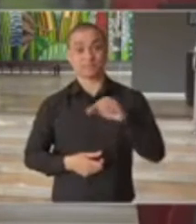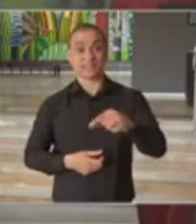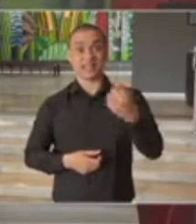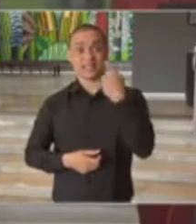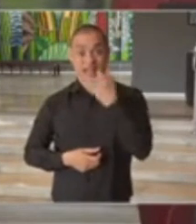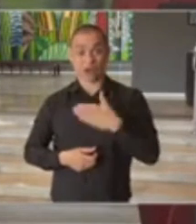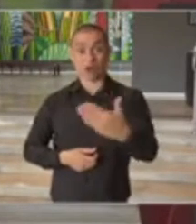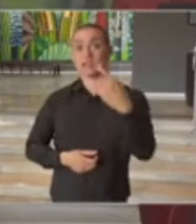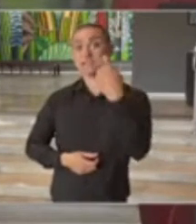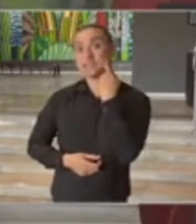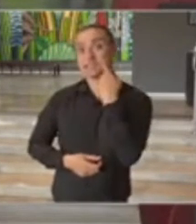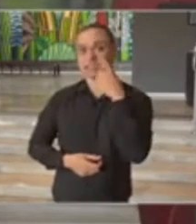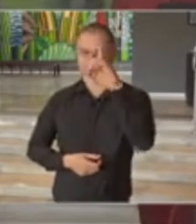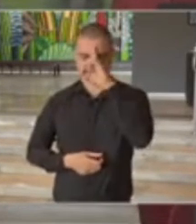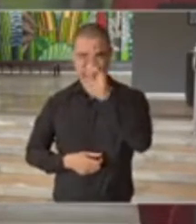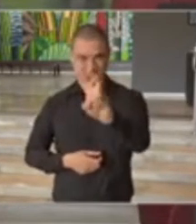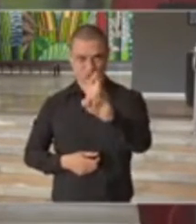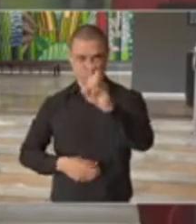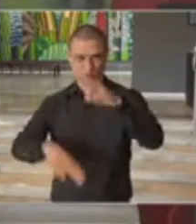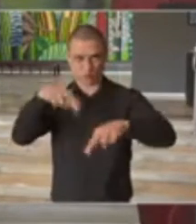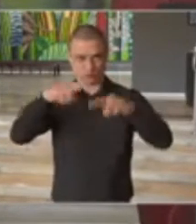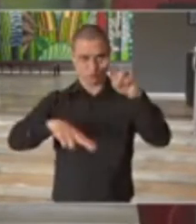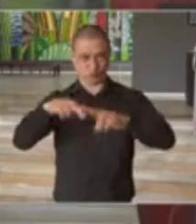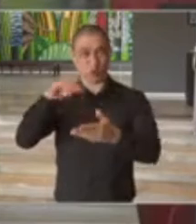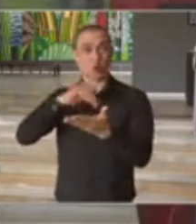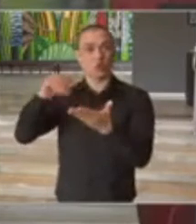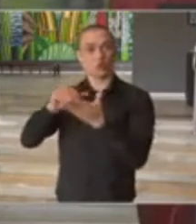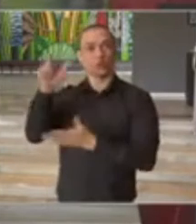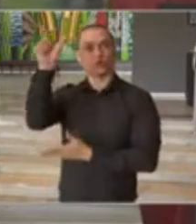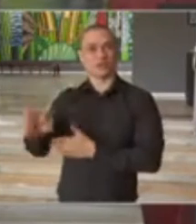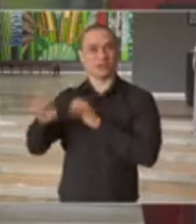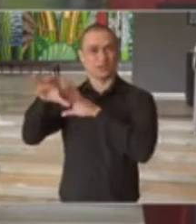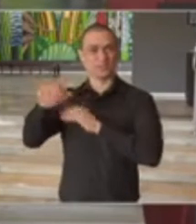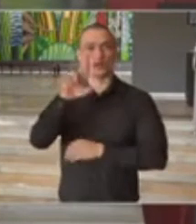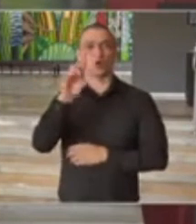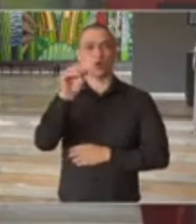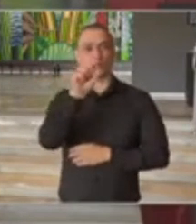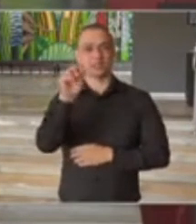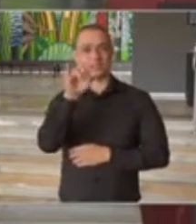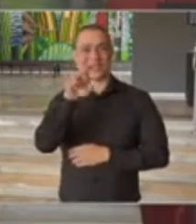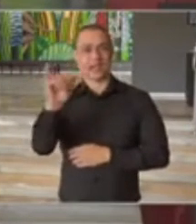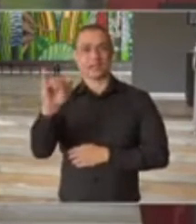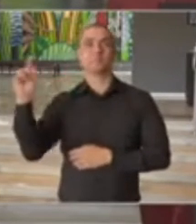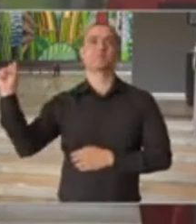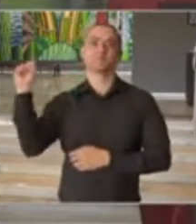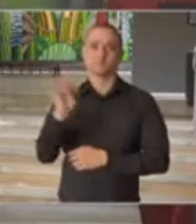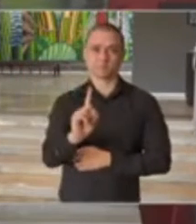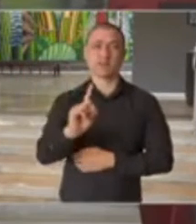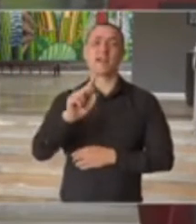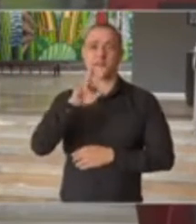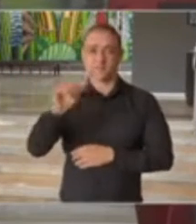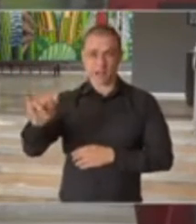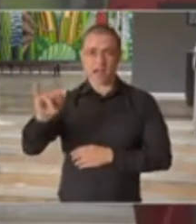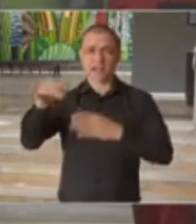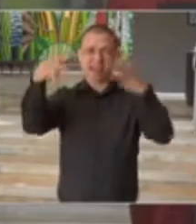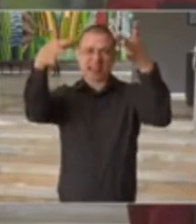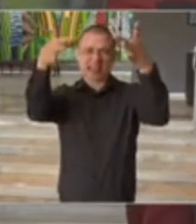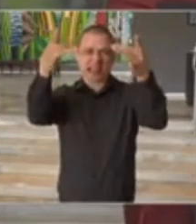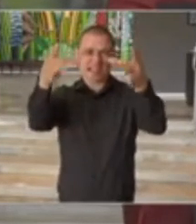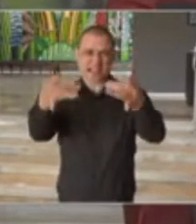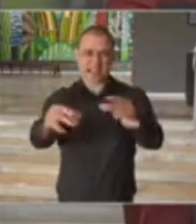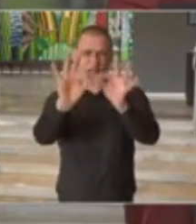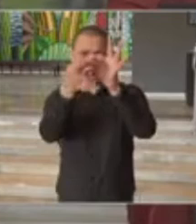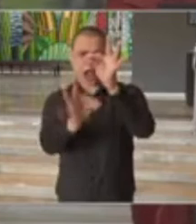sexta-feira, dia 5 de junho, o secretário de Educação, Rocieli Soares, fará uma longa e detalhada